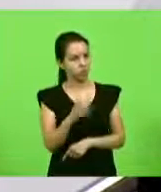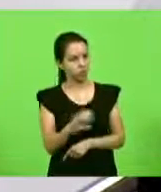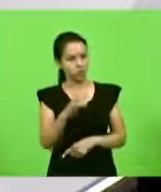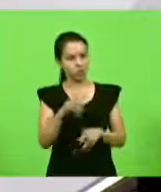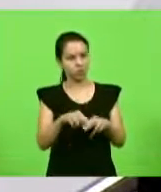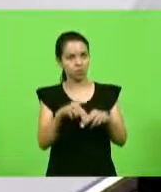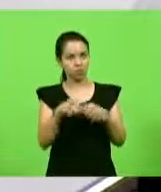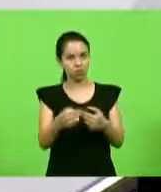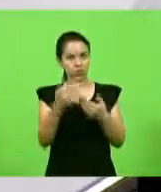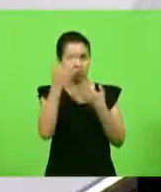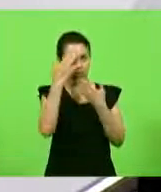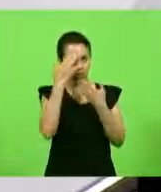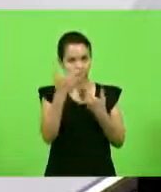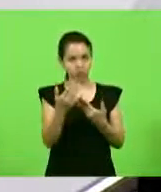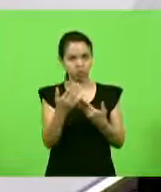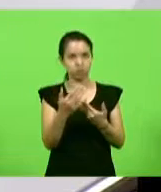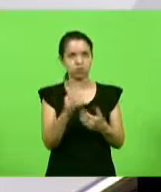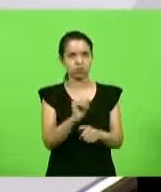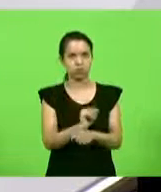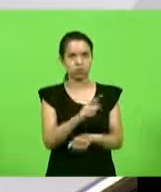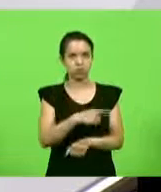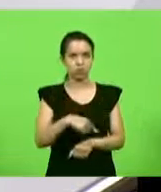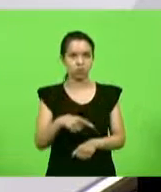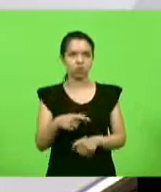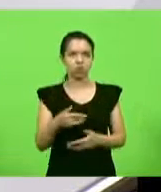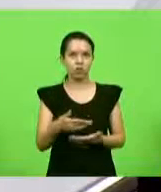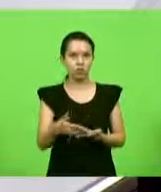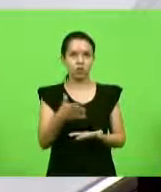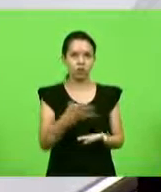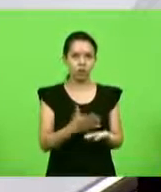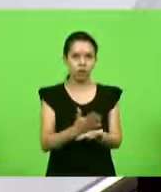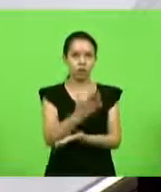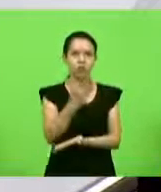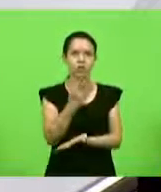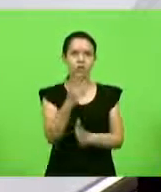em breve aqui no plenário também os projetos.